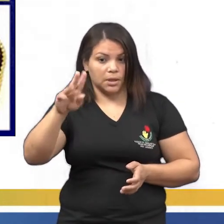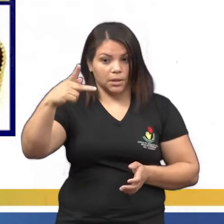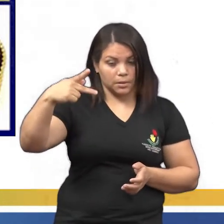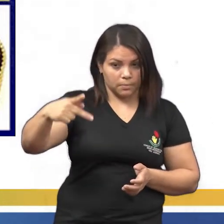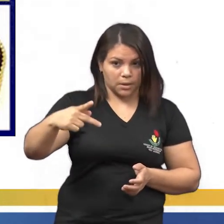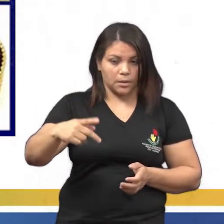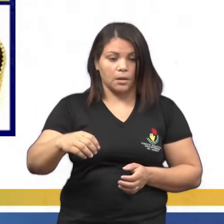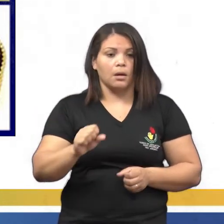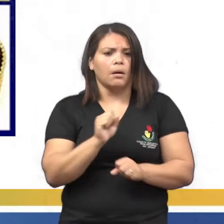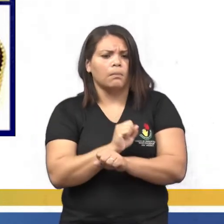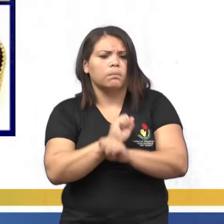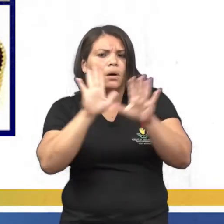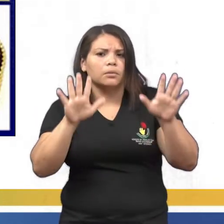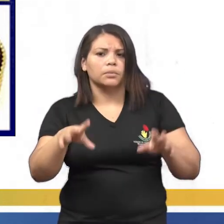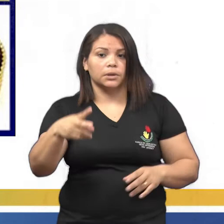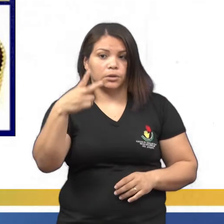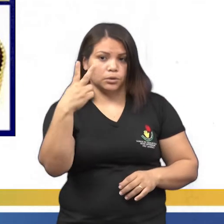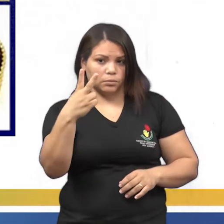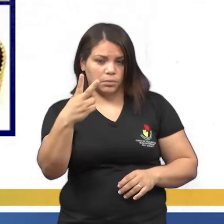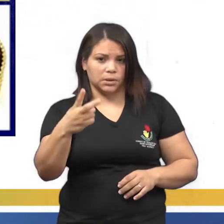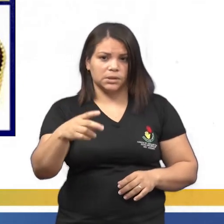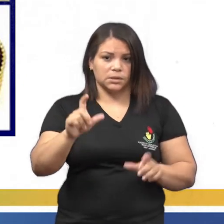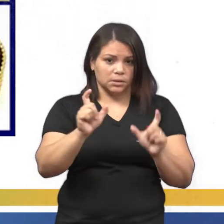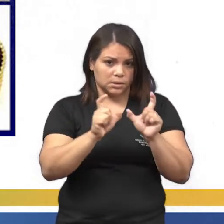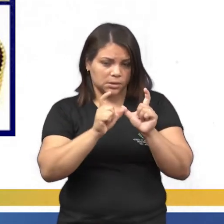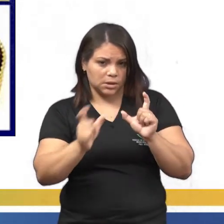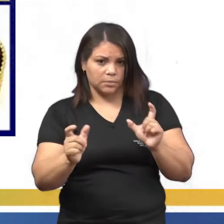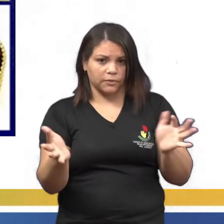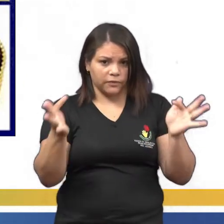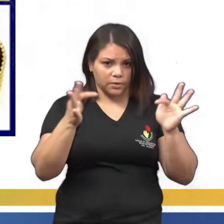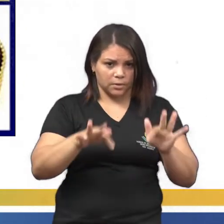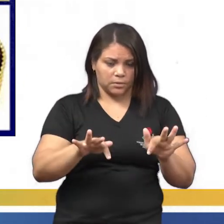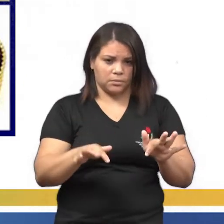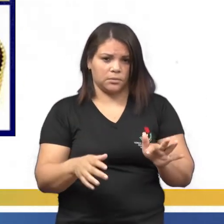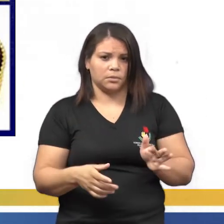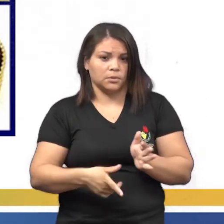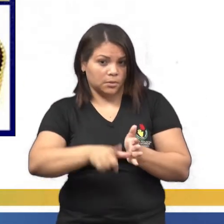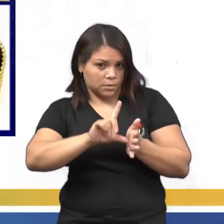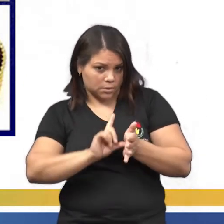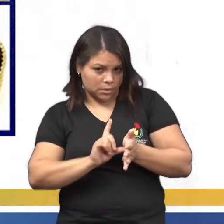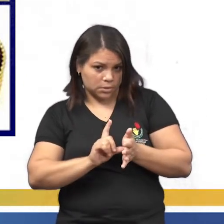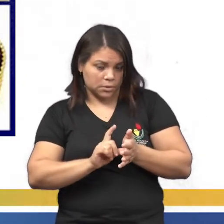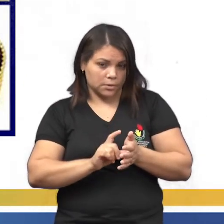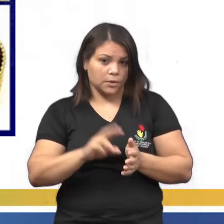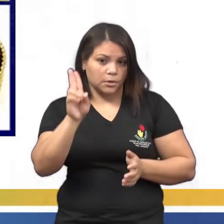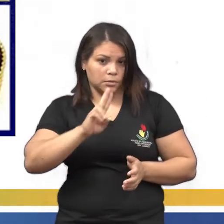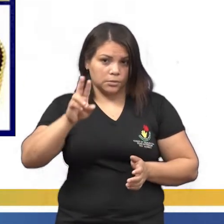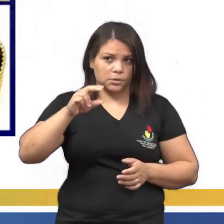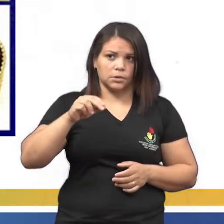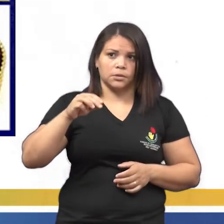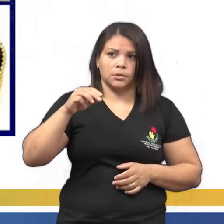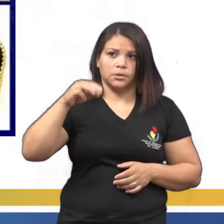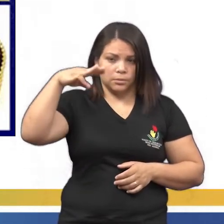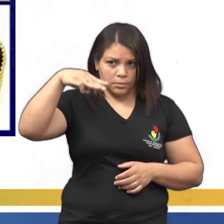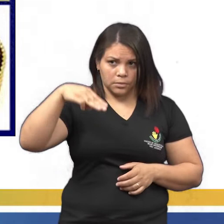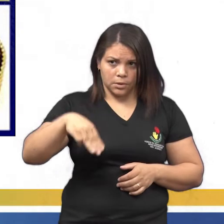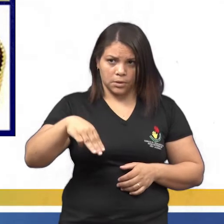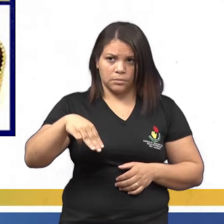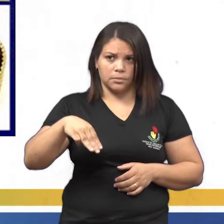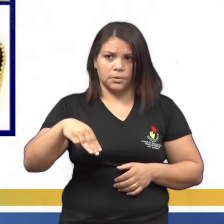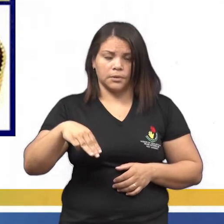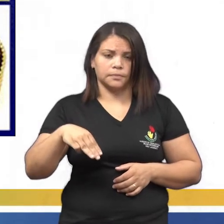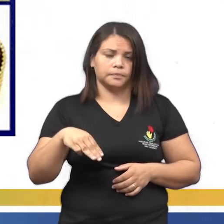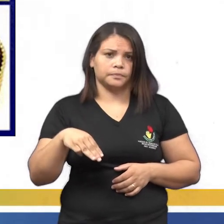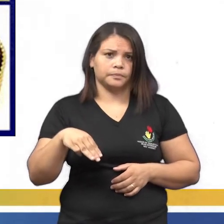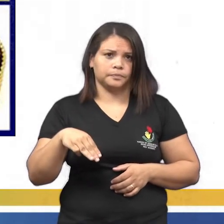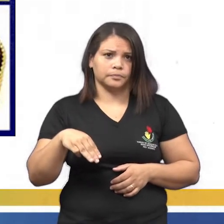né? Você observa ali, bomba. Duas sílabas. O final da sílaba anterior, eu utilizo M, né? E, no